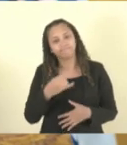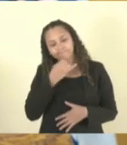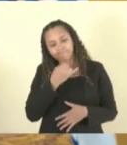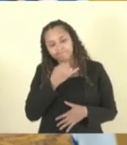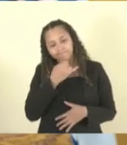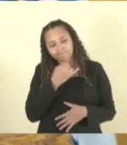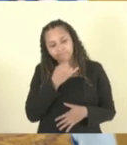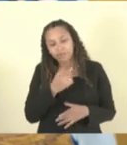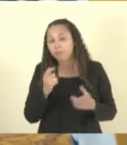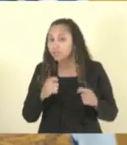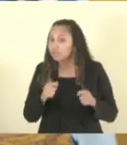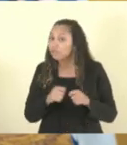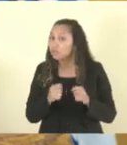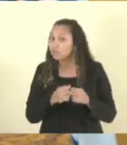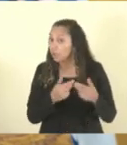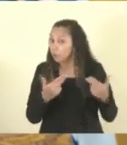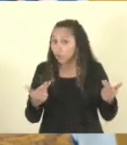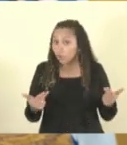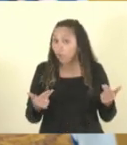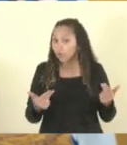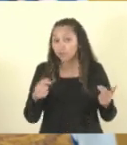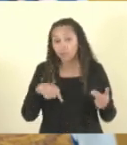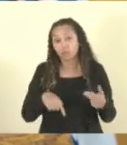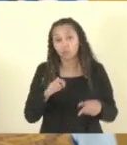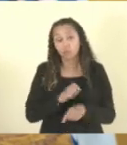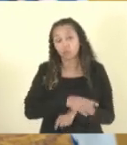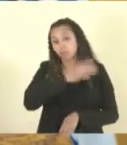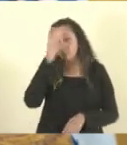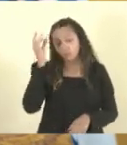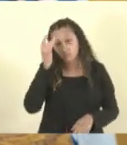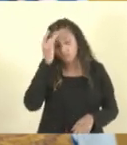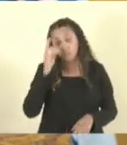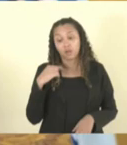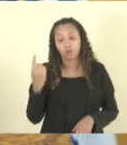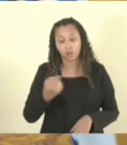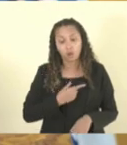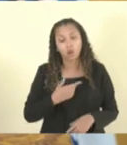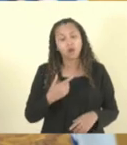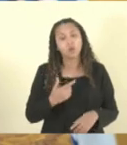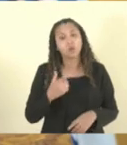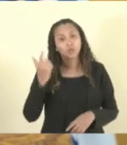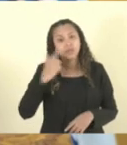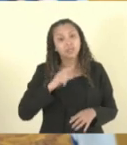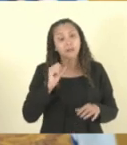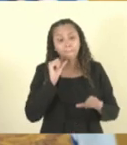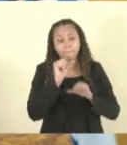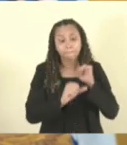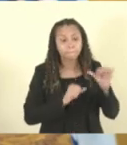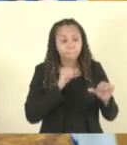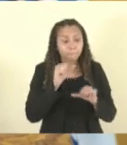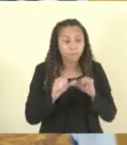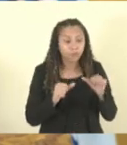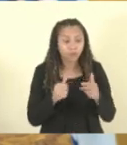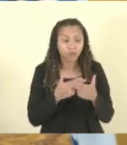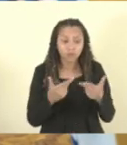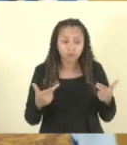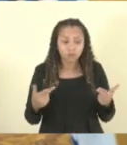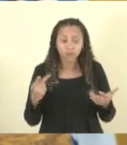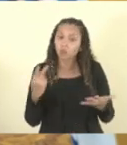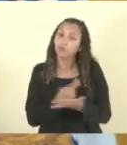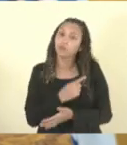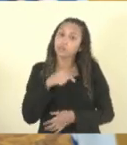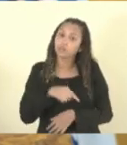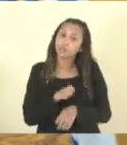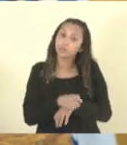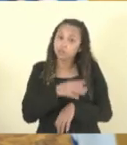que ser feita aqui no Estado do Espírito Santo para que nós possamos modificar essa triste realidade do Estado. Nós